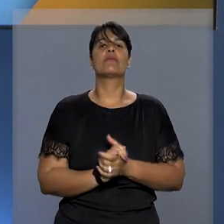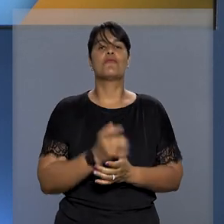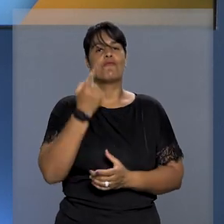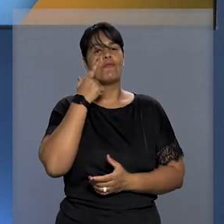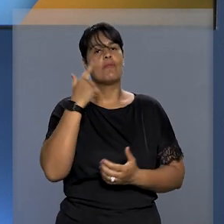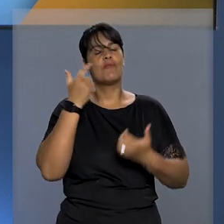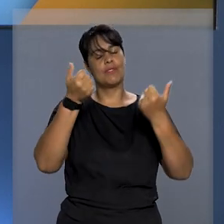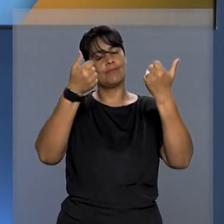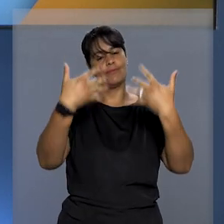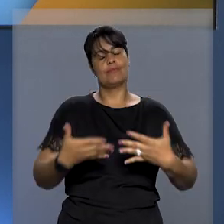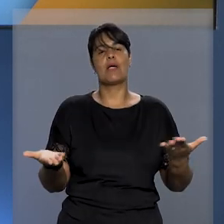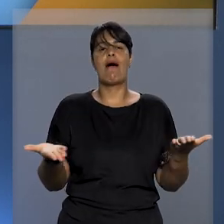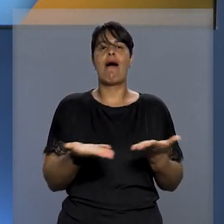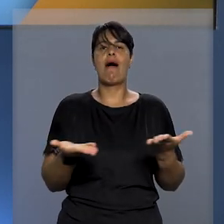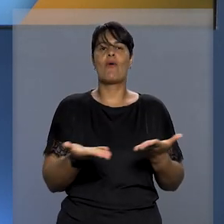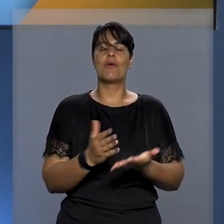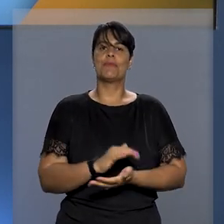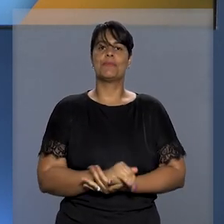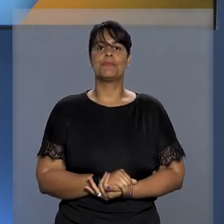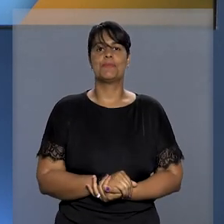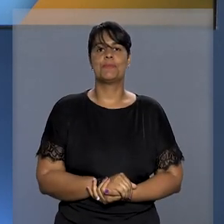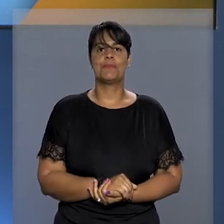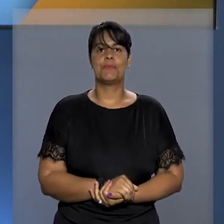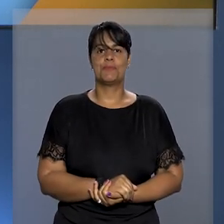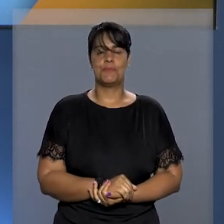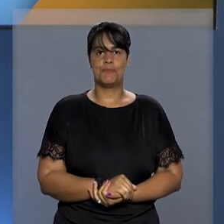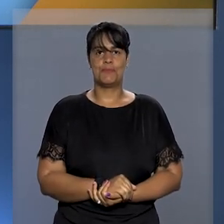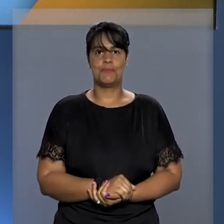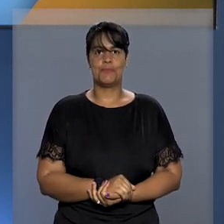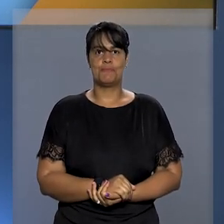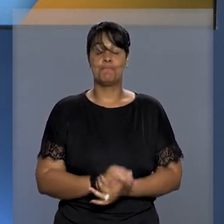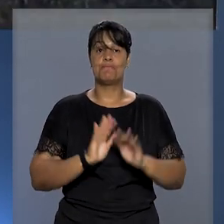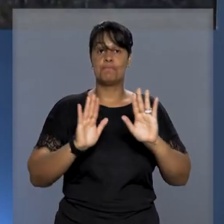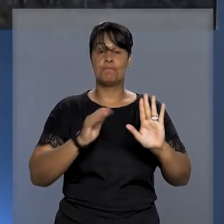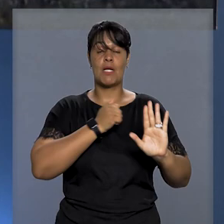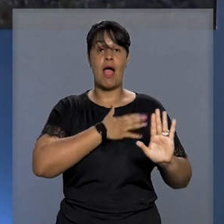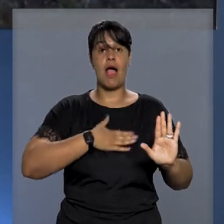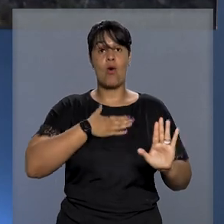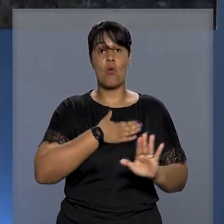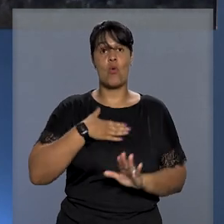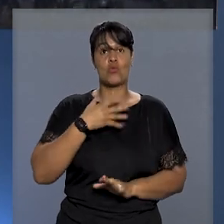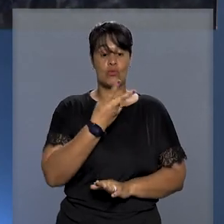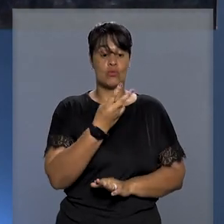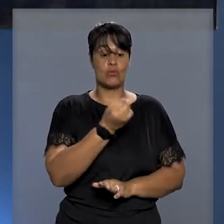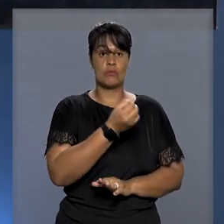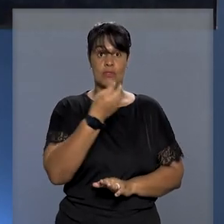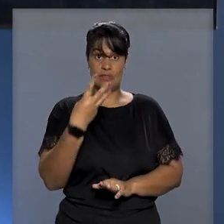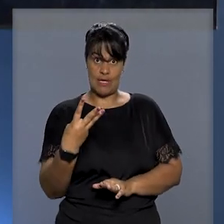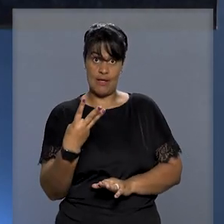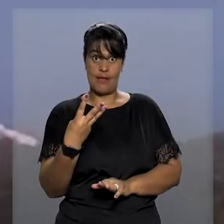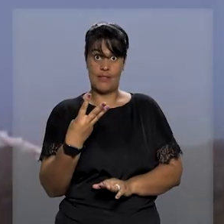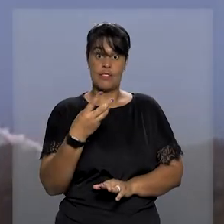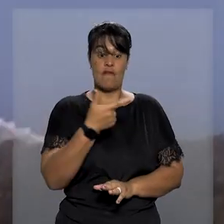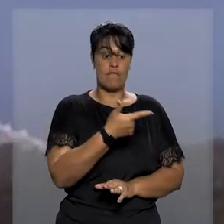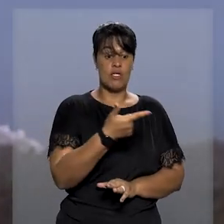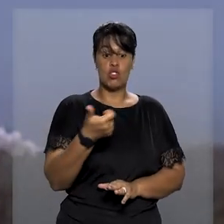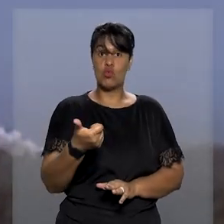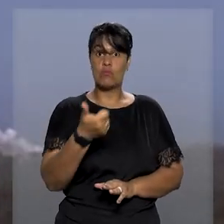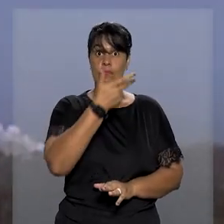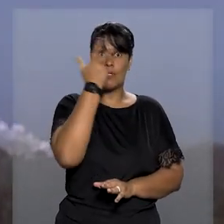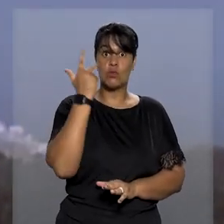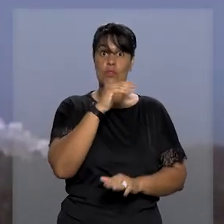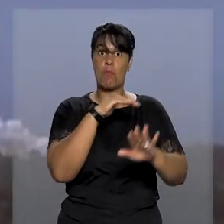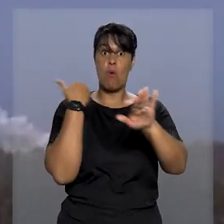A repórter Samanta Peçanha explica a decisão da segunda turma. Em agosto de 2003, 21 servidores